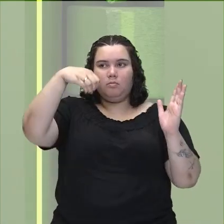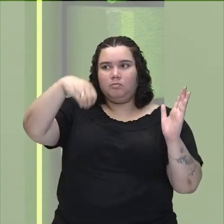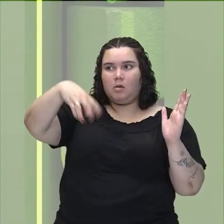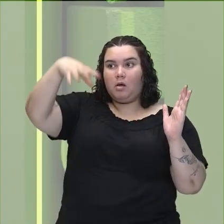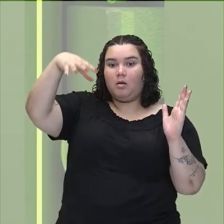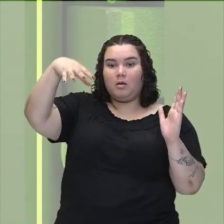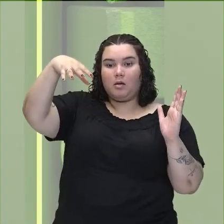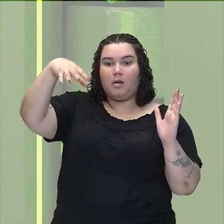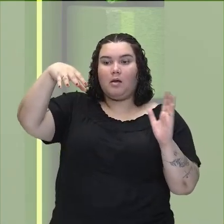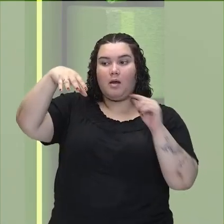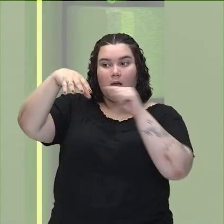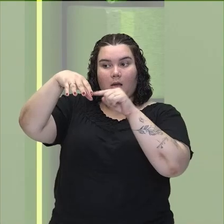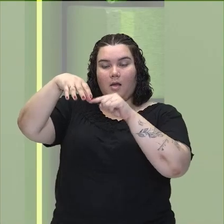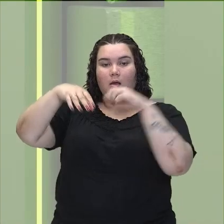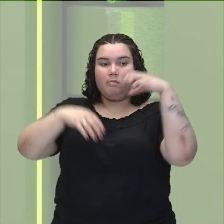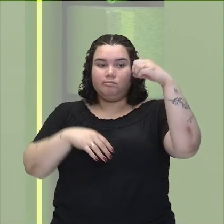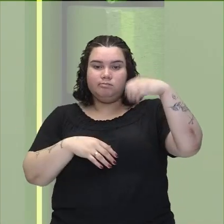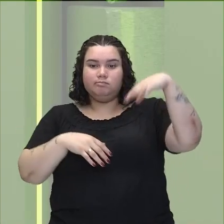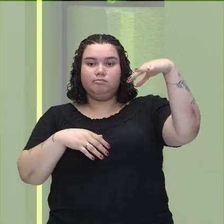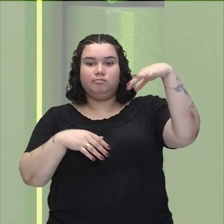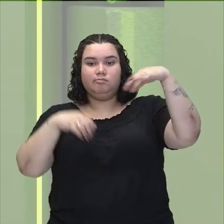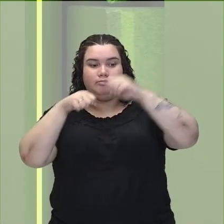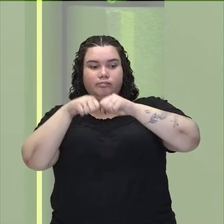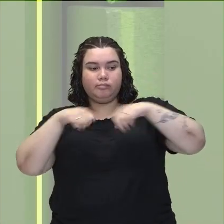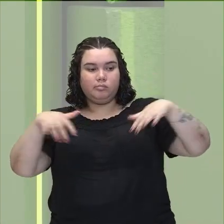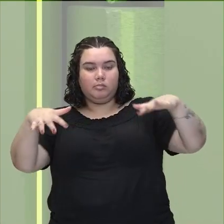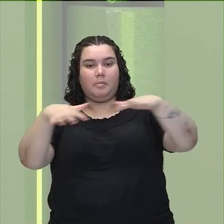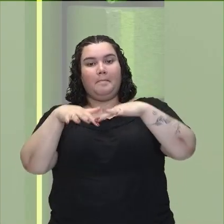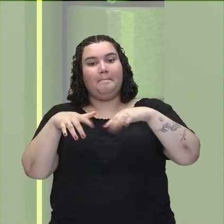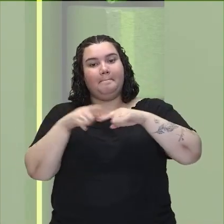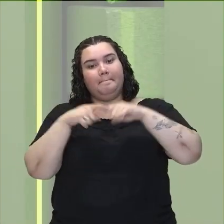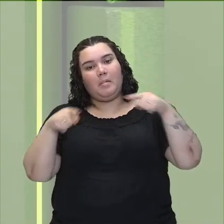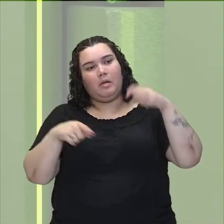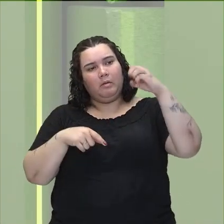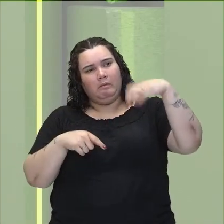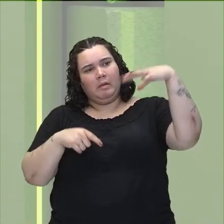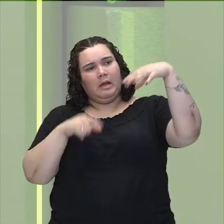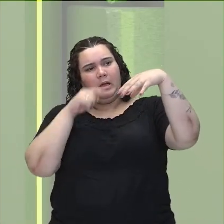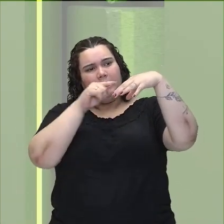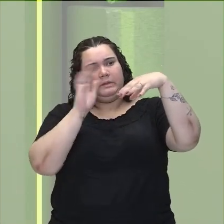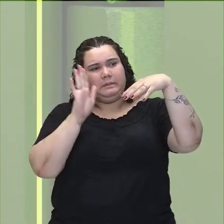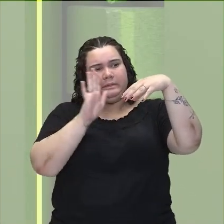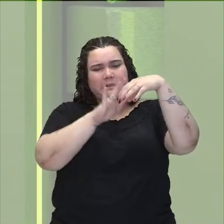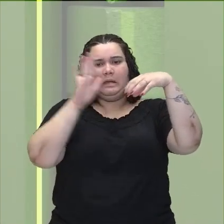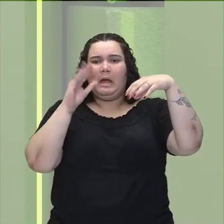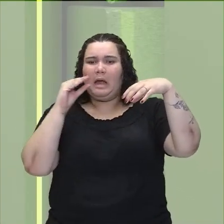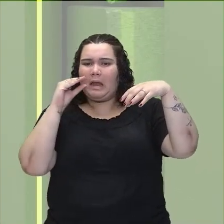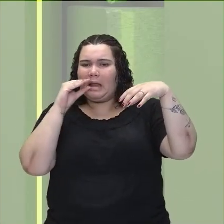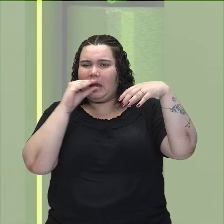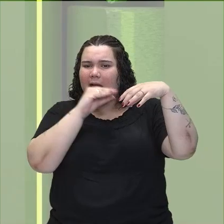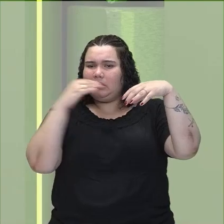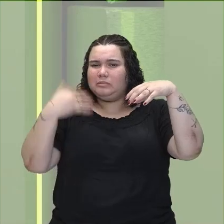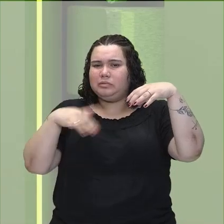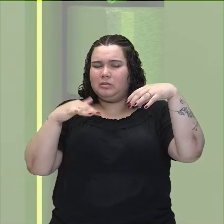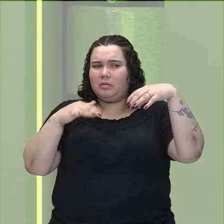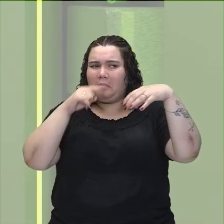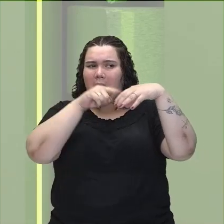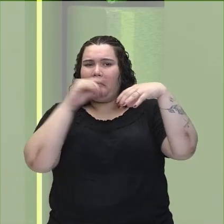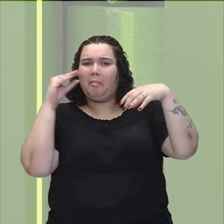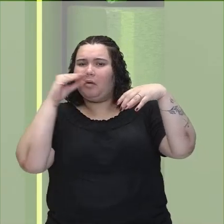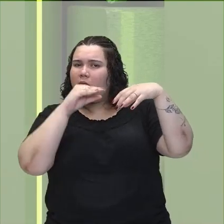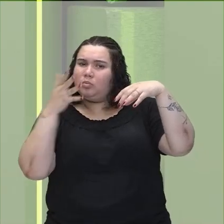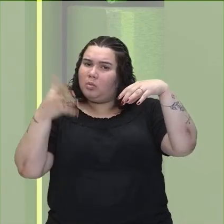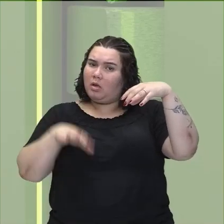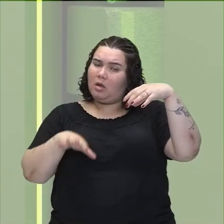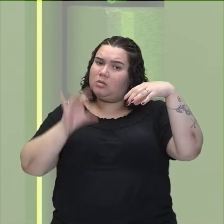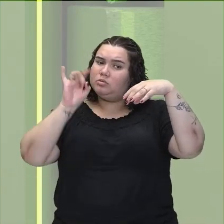o seu objetivo, é que ela ilumine aquela região, não é? Mas muitas das vezes essa lâmpada esquenta muito. Você não gostaria que ela esquentasse, você só gostaria que